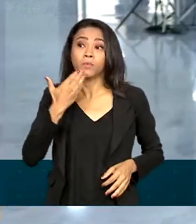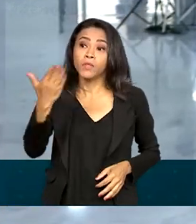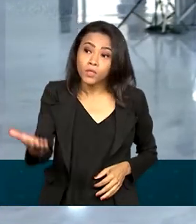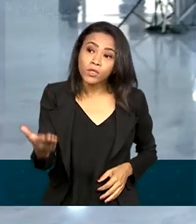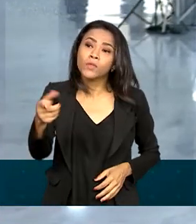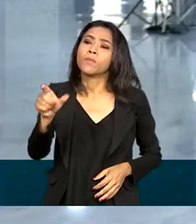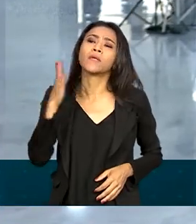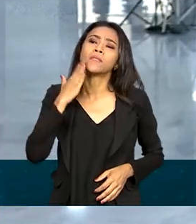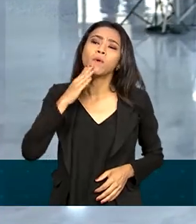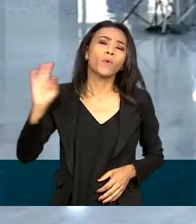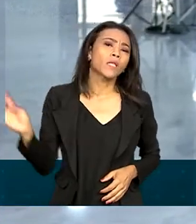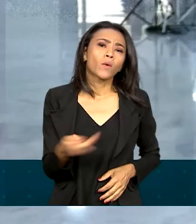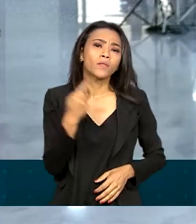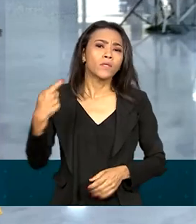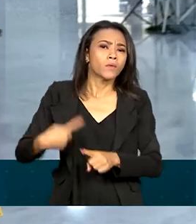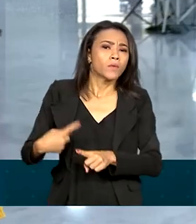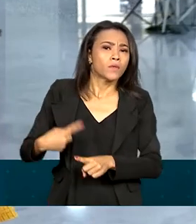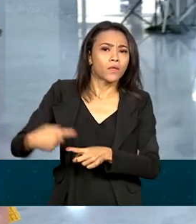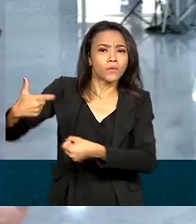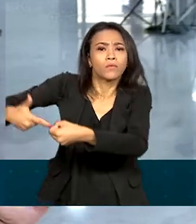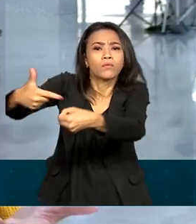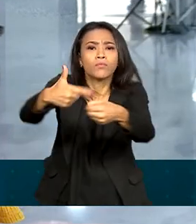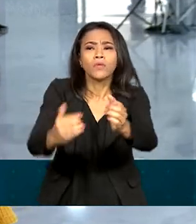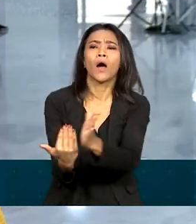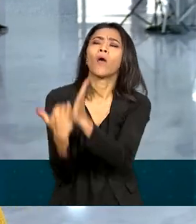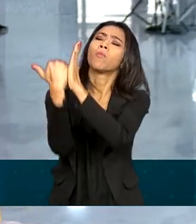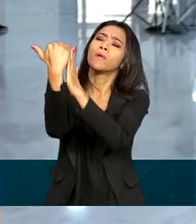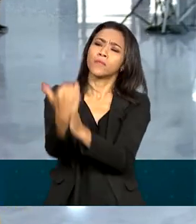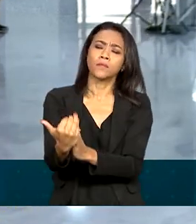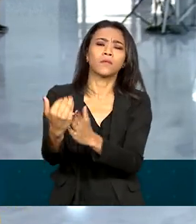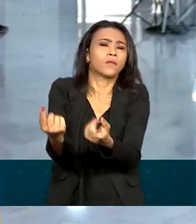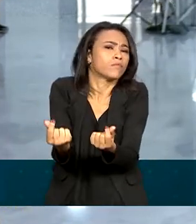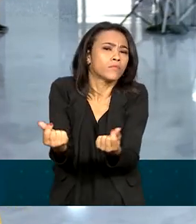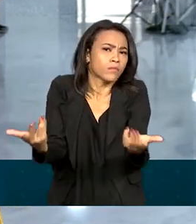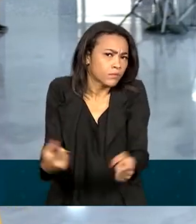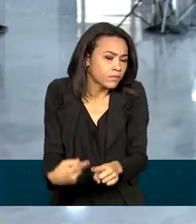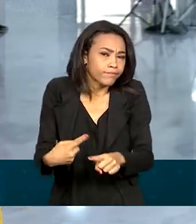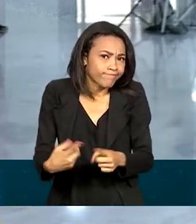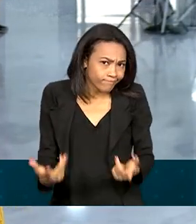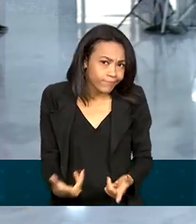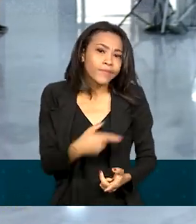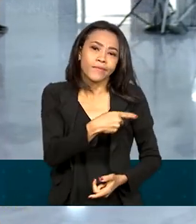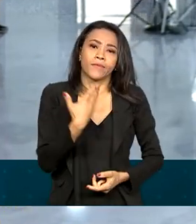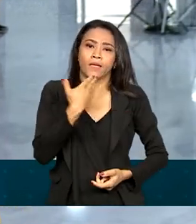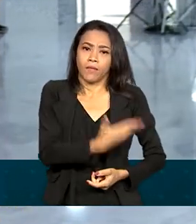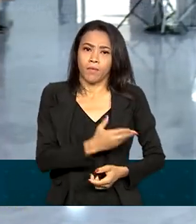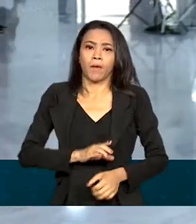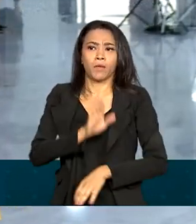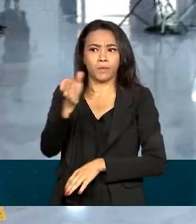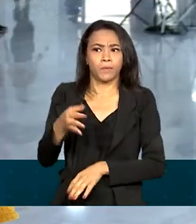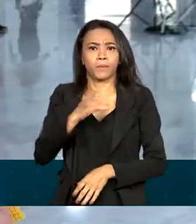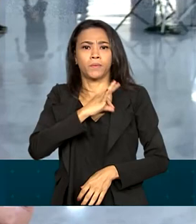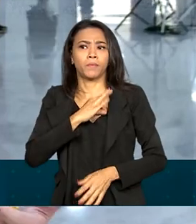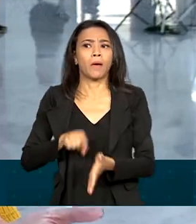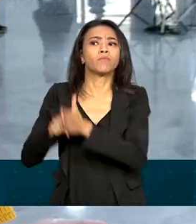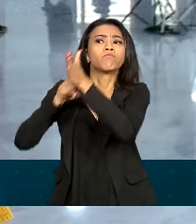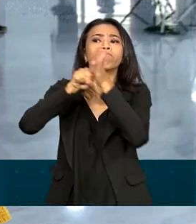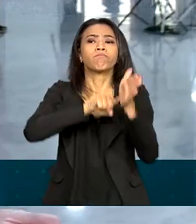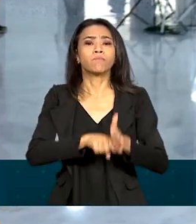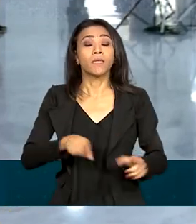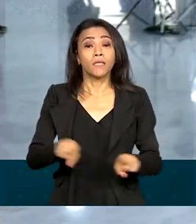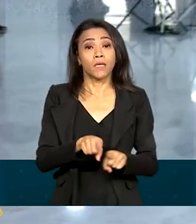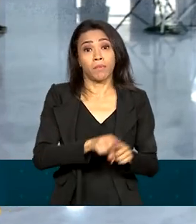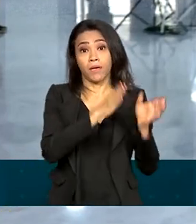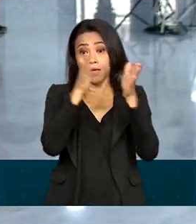postos de combustíveis de todo o país para que expliquem o aumento no preço dos combustíveis nos primeiros dias do ano e falou sobre o